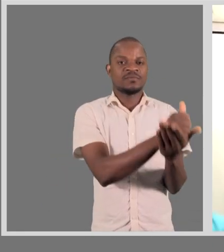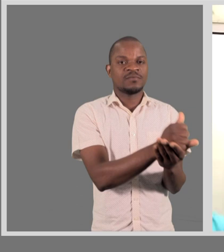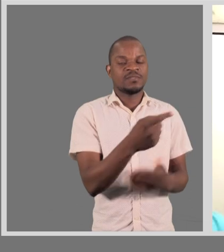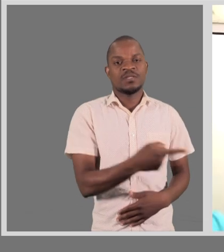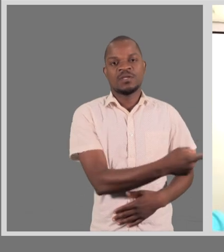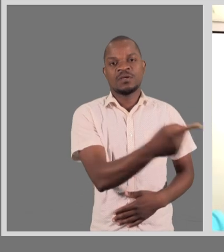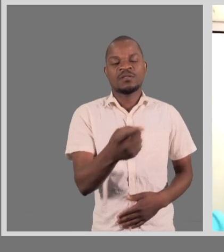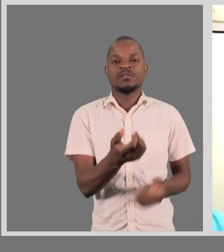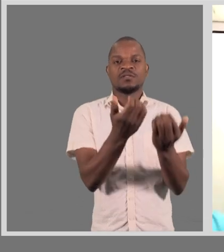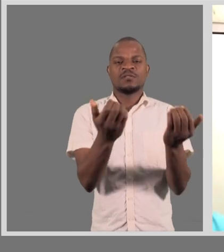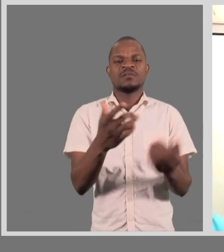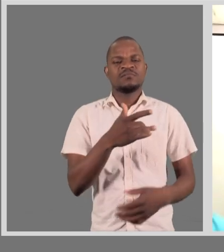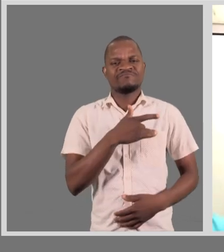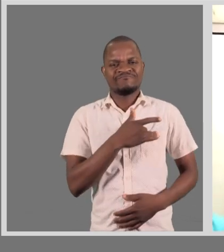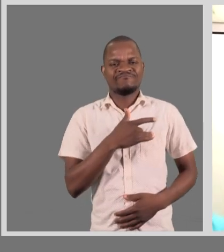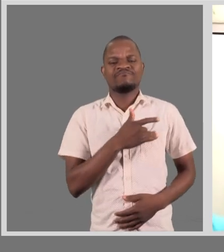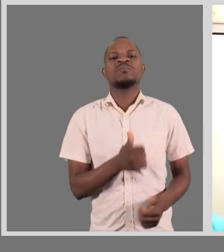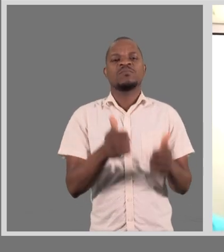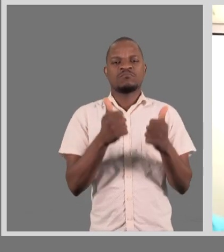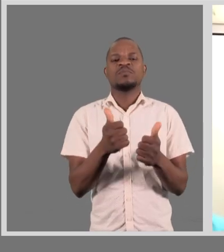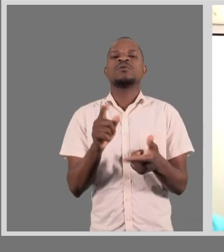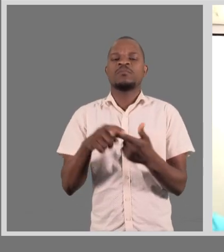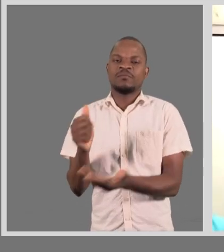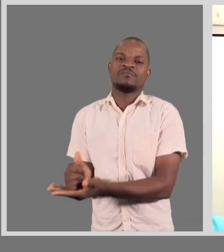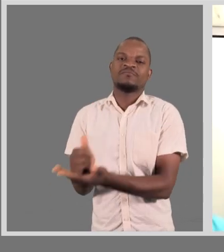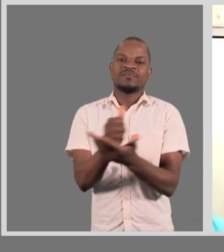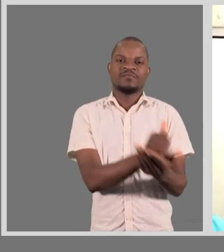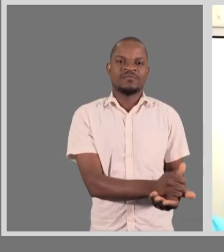crianças a terem um sentimento mais humano e de solidariedade. Obrigado. Obrigado.